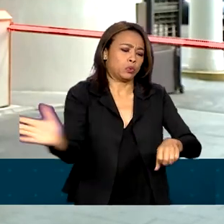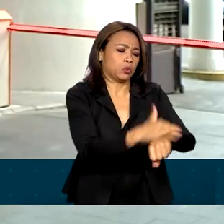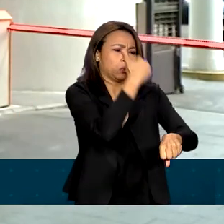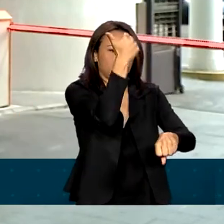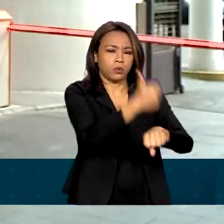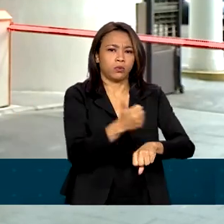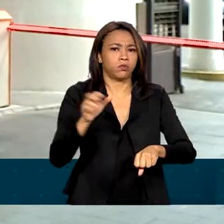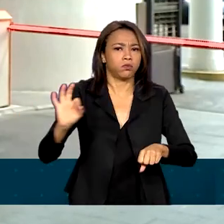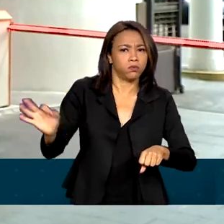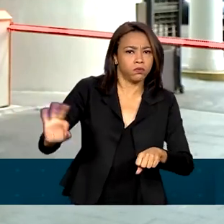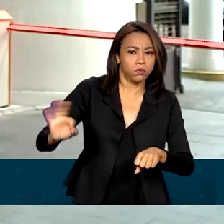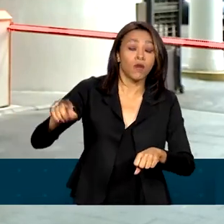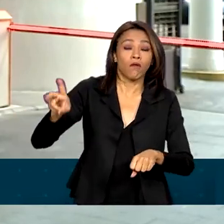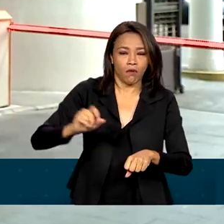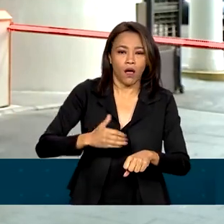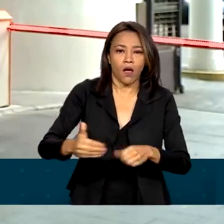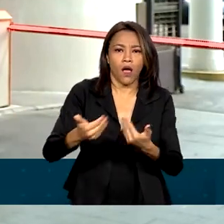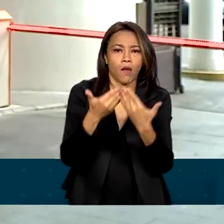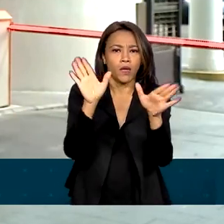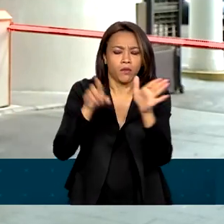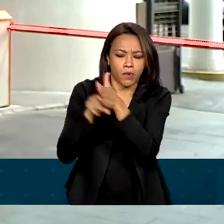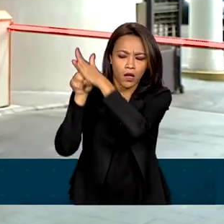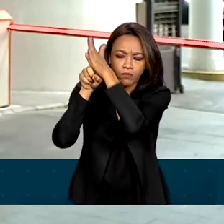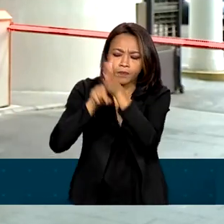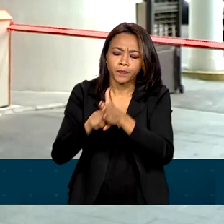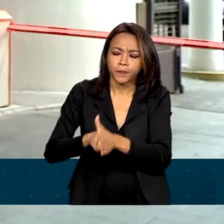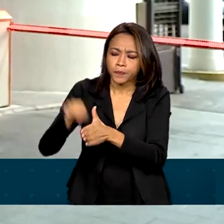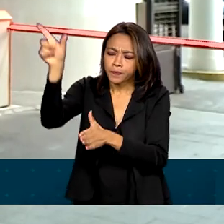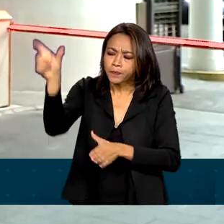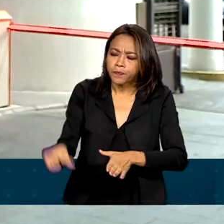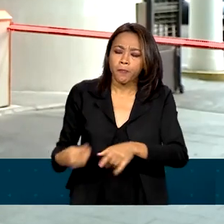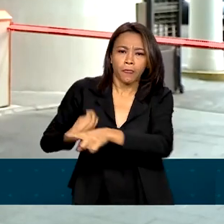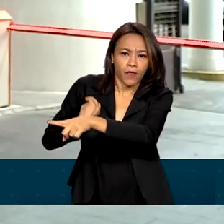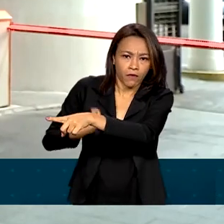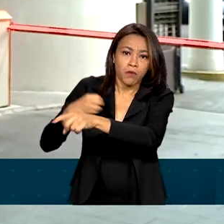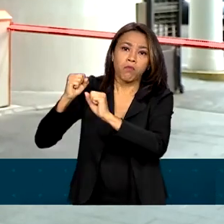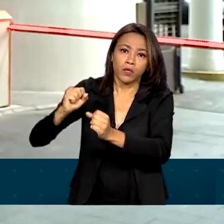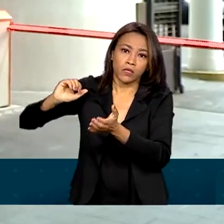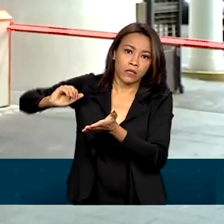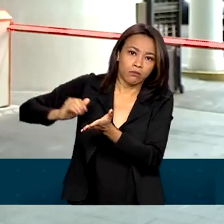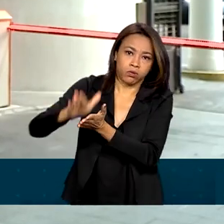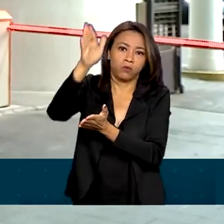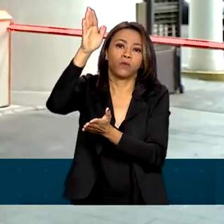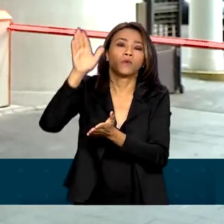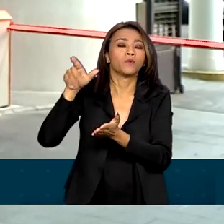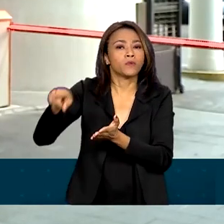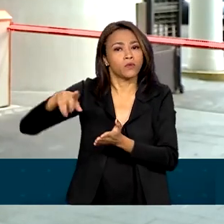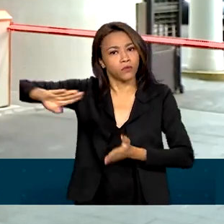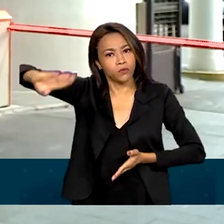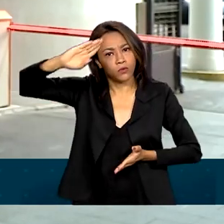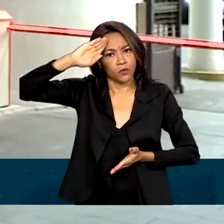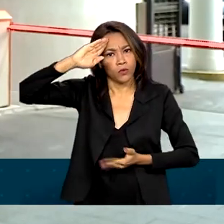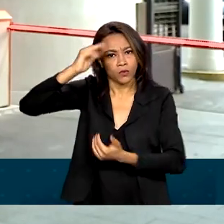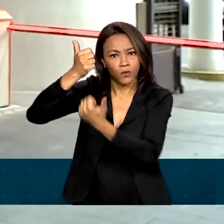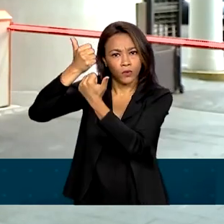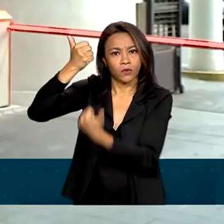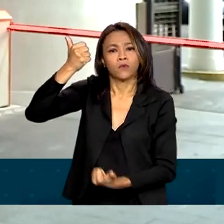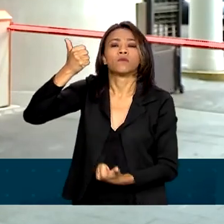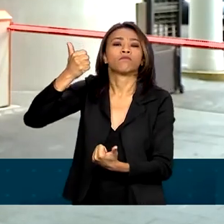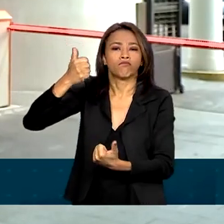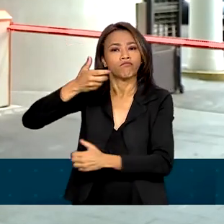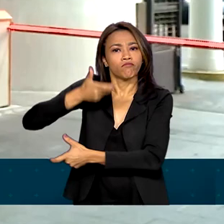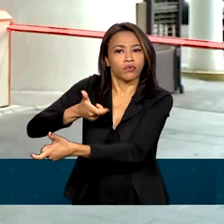Foi aberto um inquérito para apurar a conduta do subtenente. Ele poderá ser expulso da corporação. O levantamento realizado pela